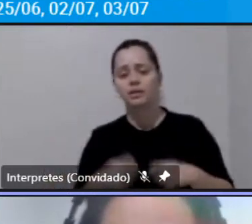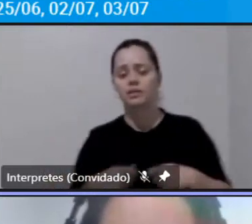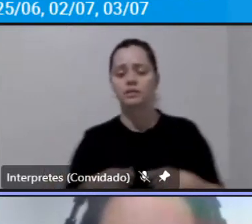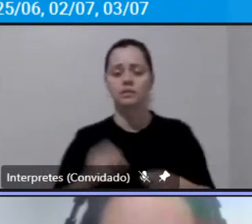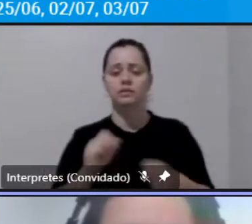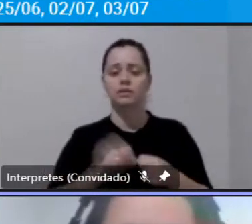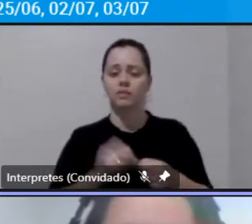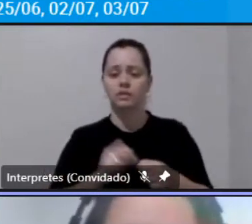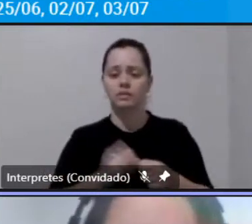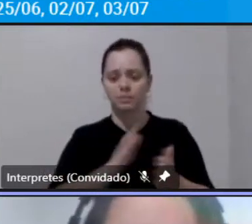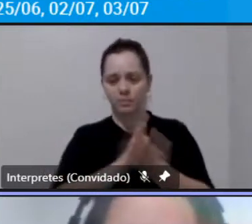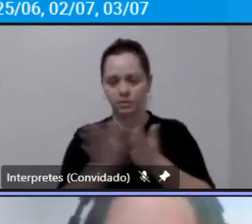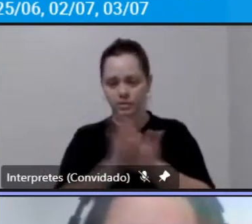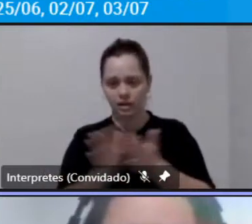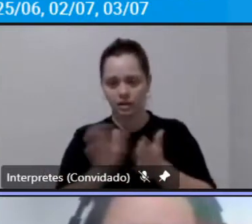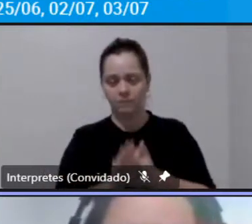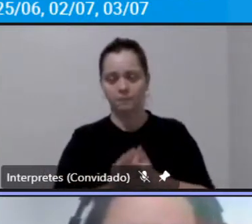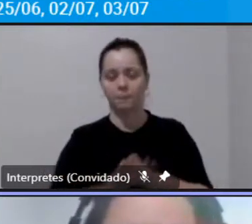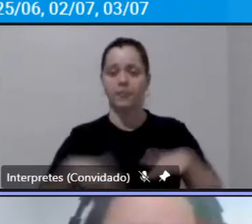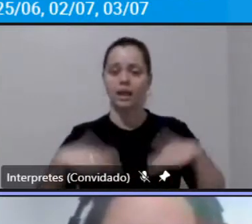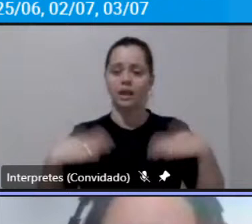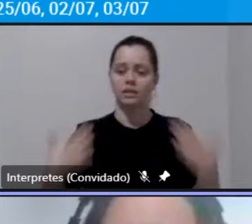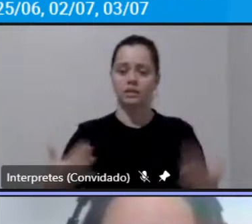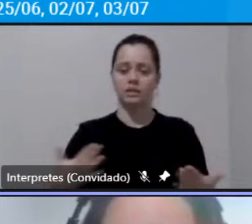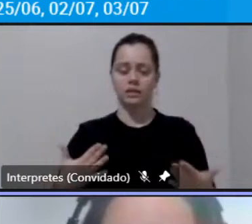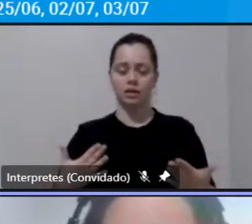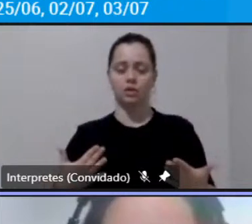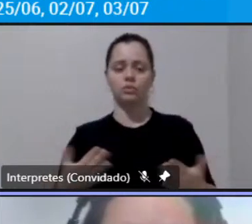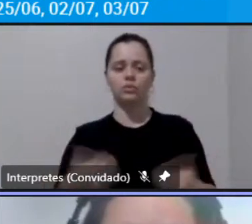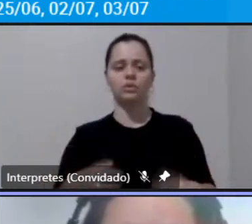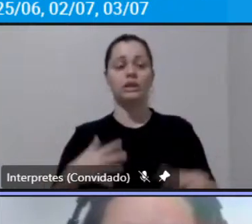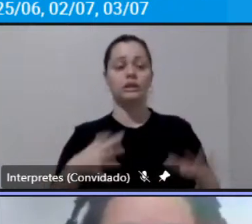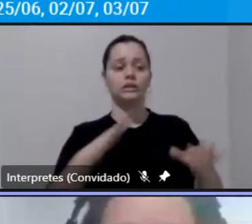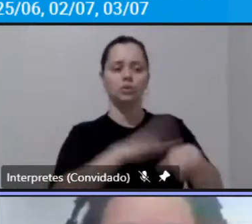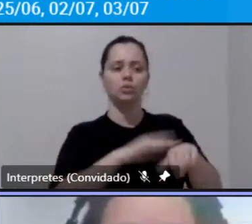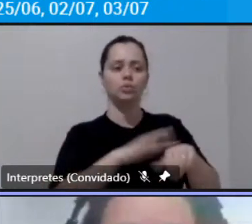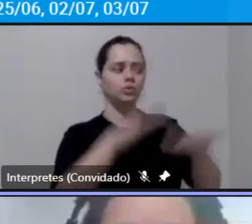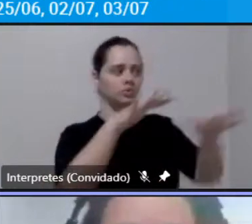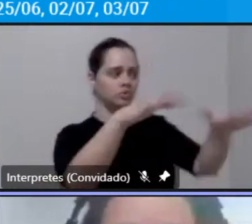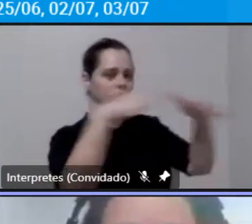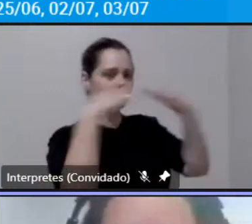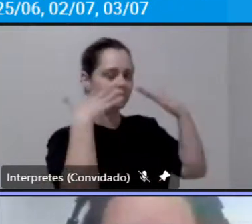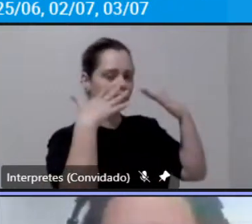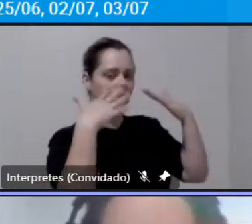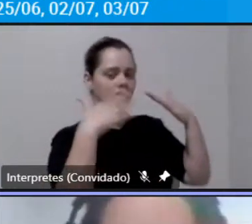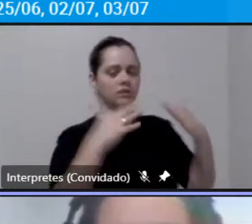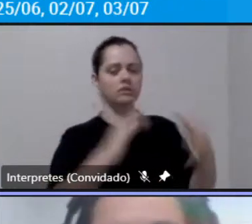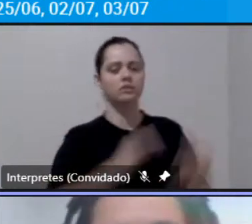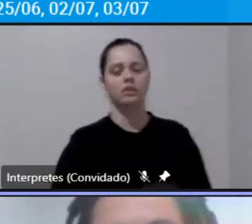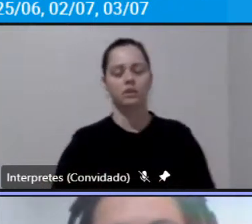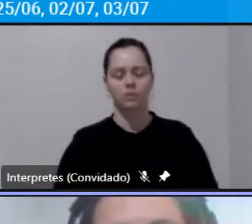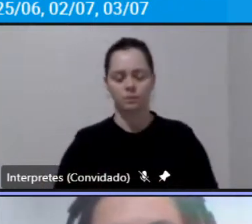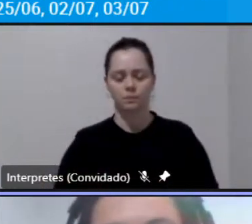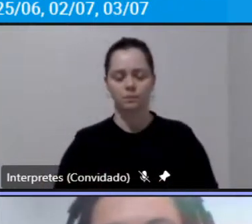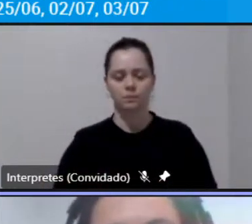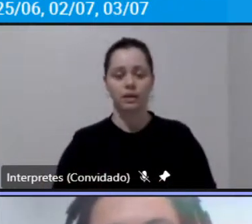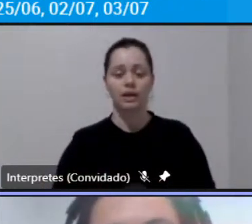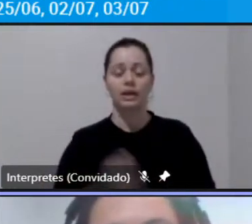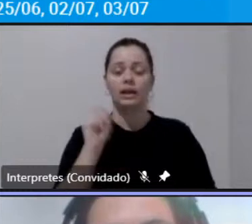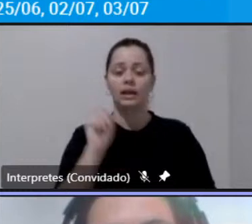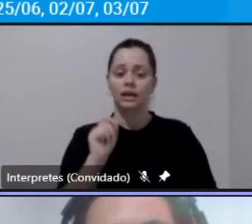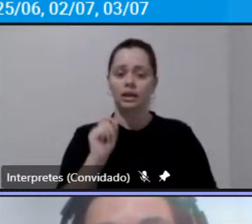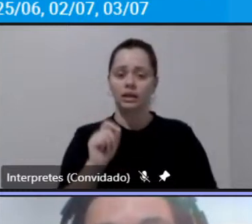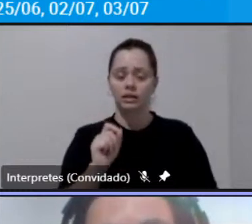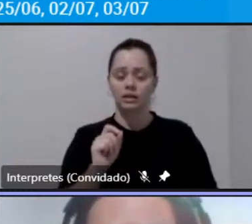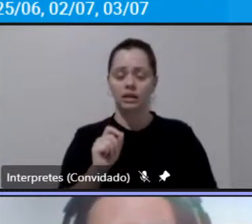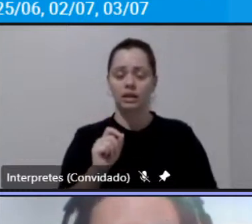para isso nesse quadro chama bastante atenção o modo de fretamento que é um modo